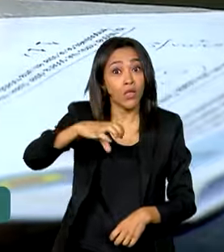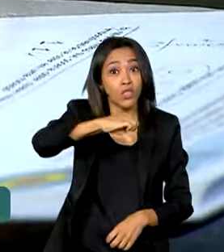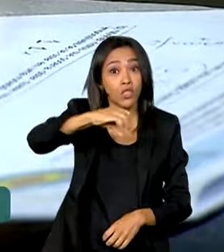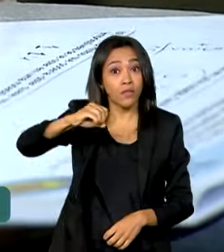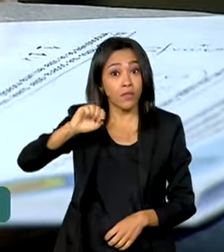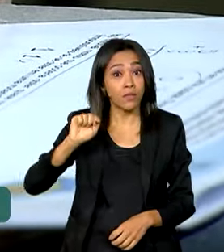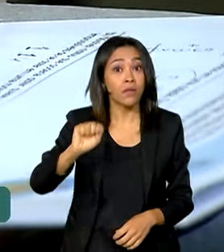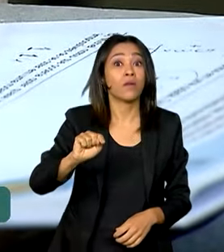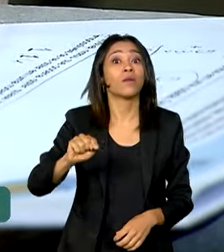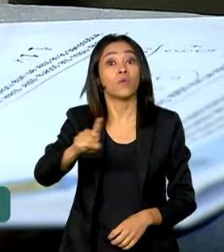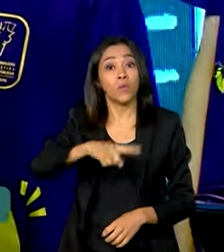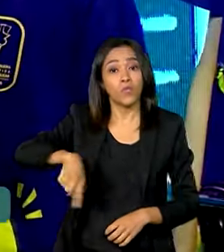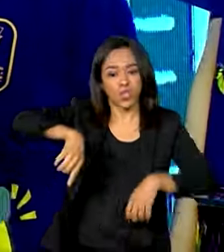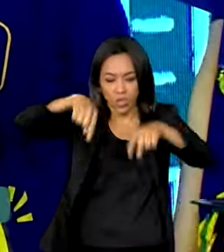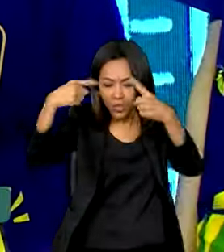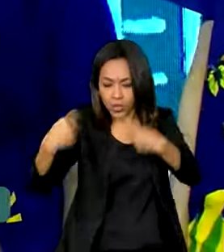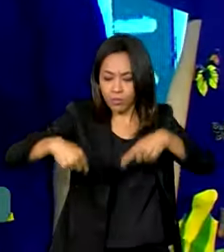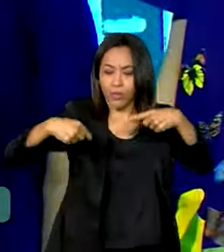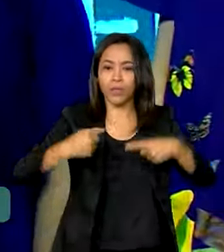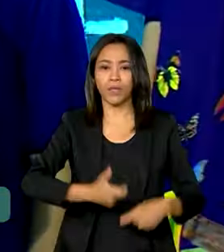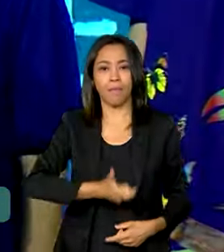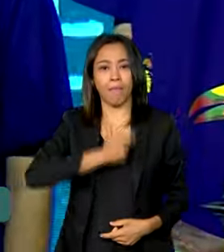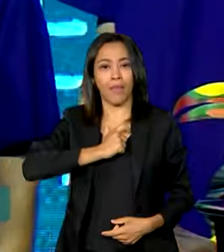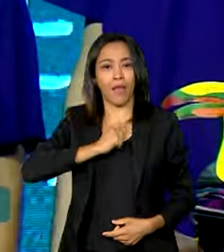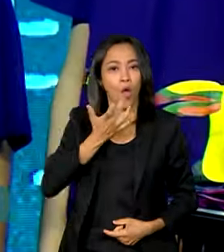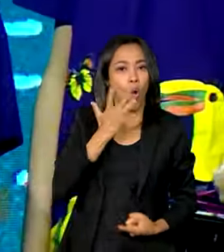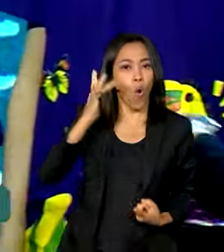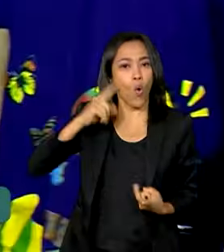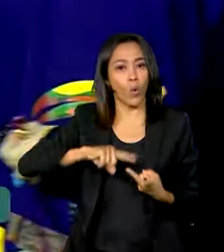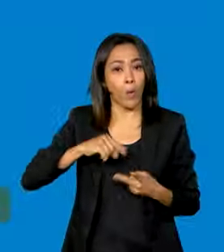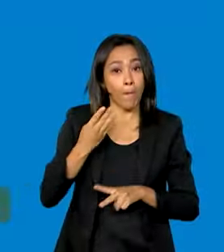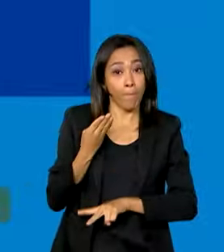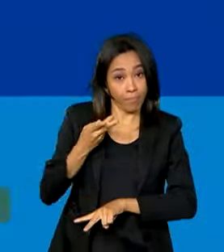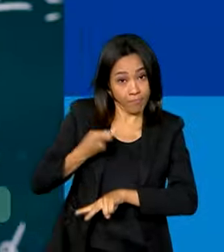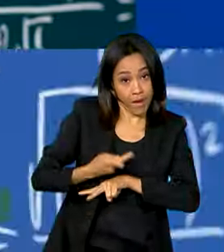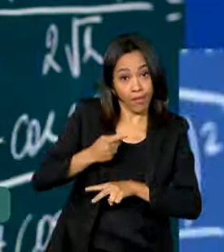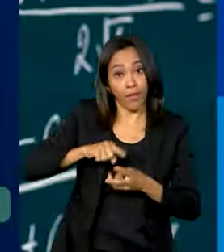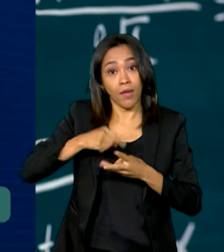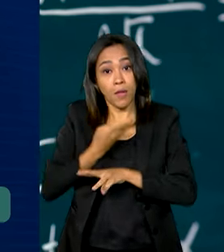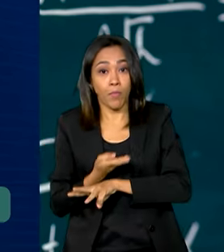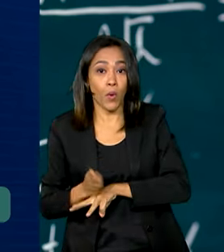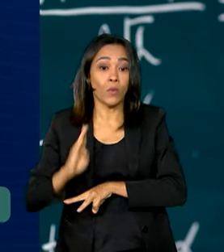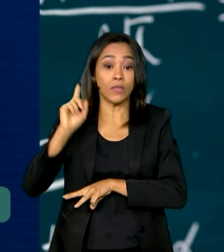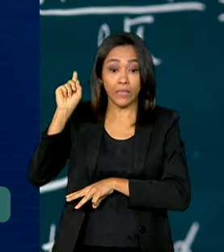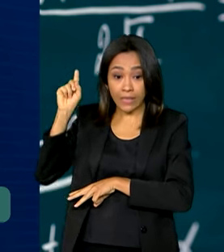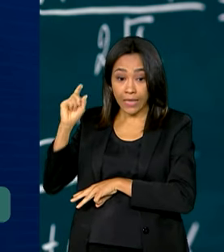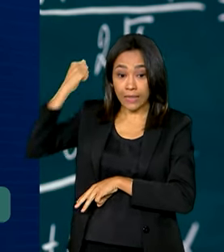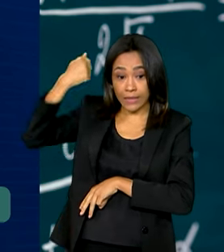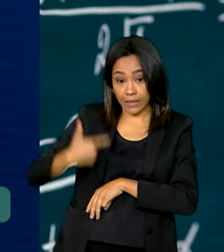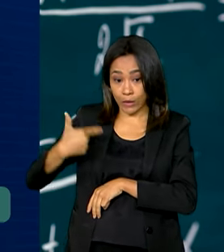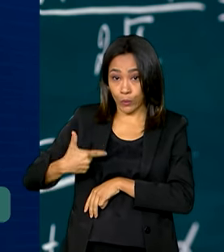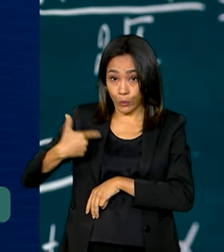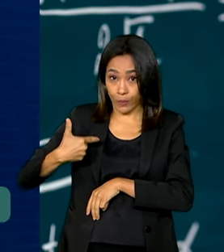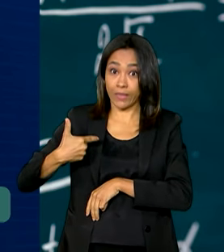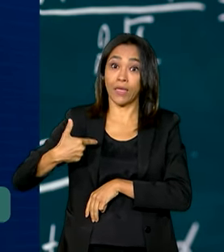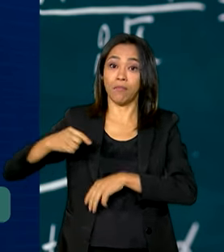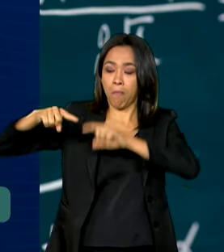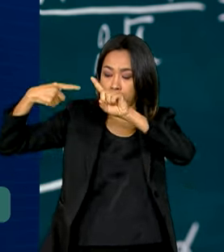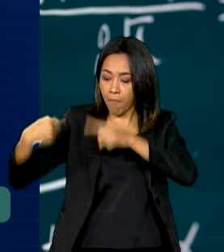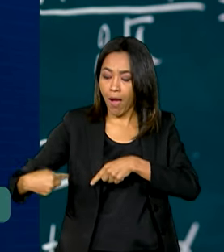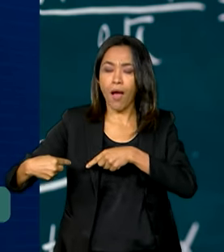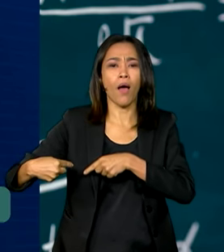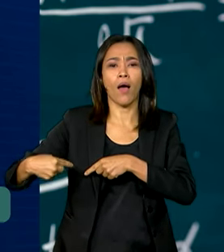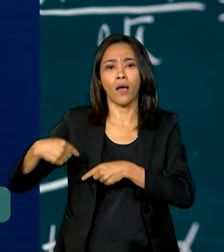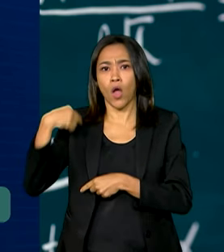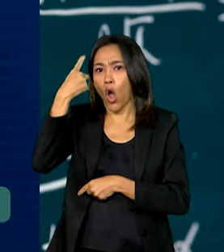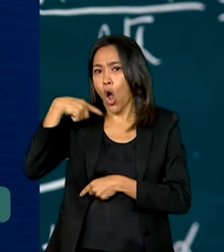disputam as cobiçadas medalhas de ouro, prata e bronze. Na segunda fase da OBMEP, a prova tem três horas